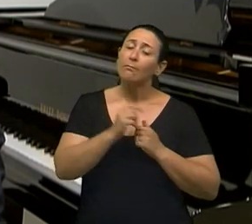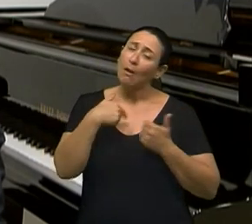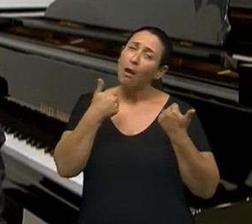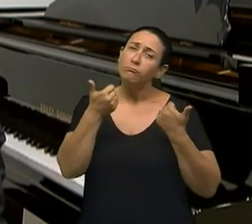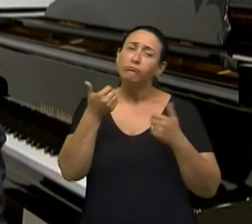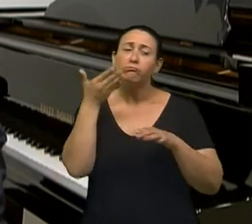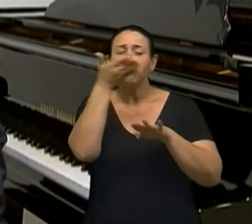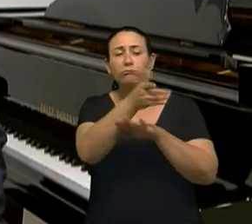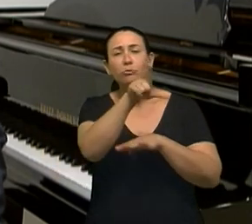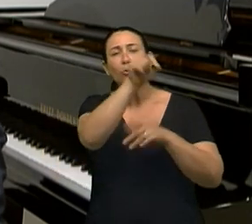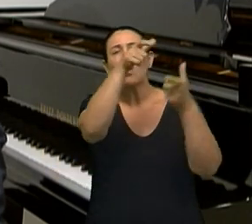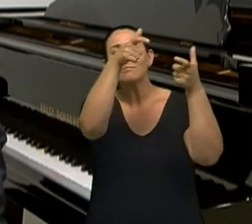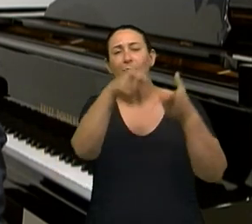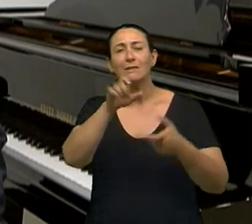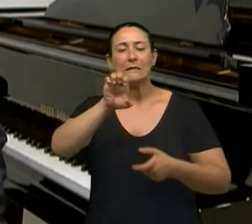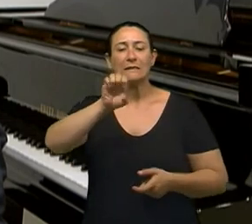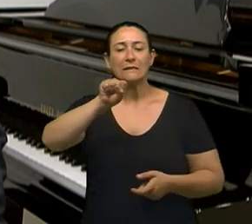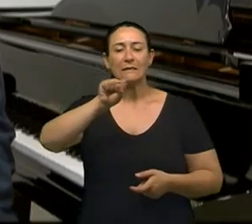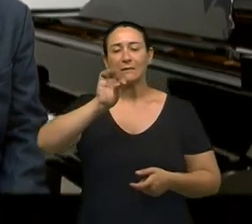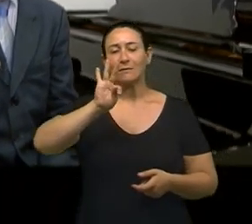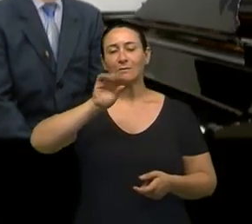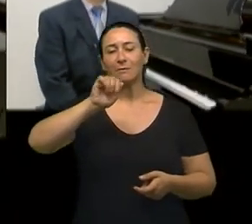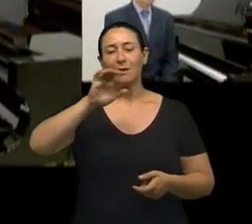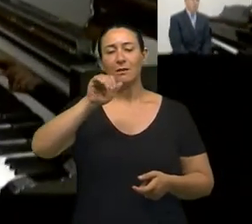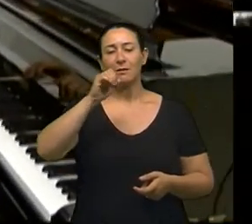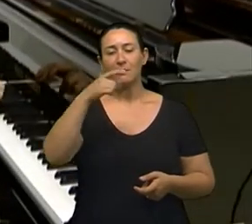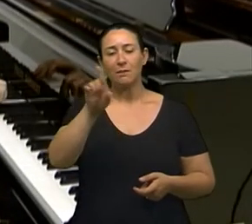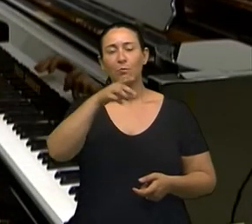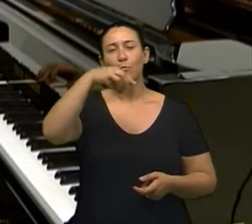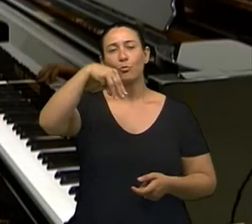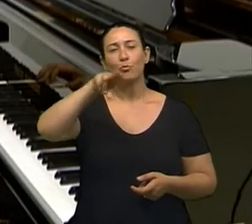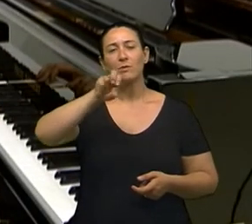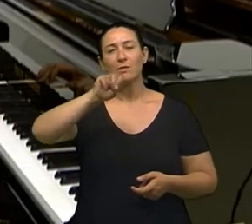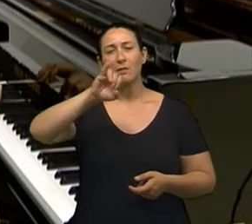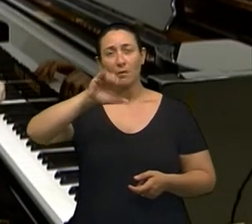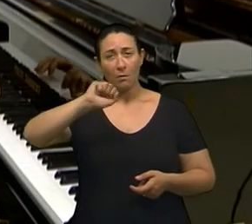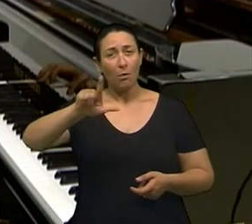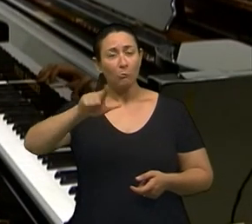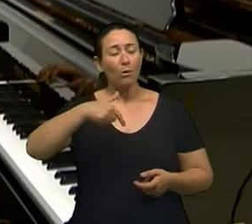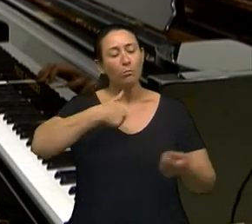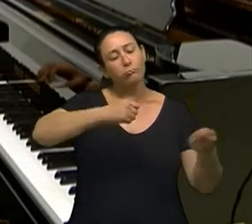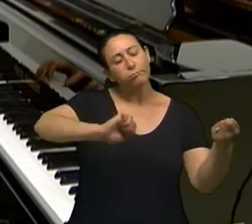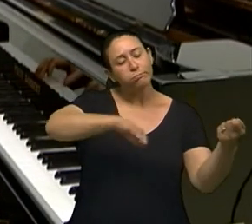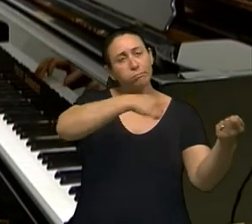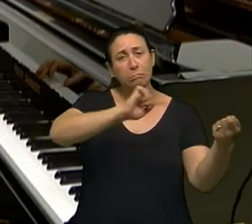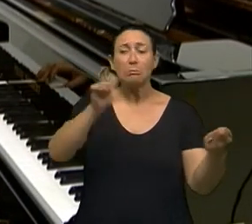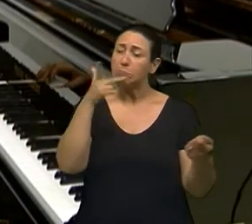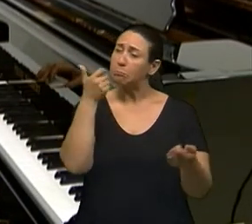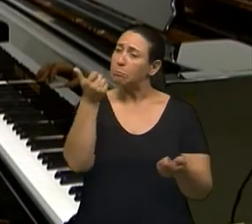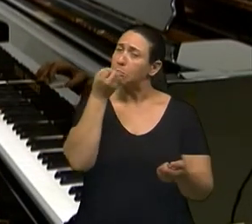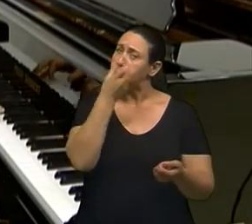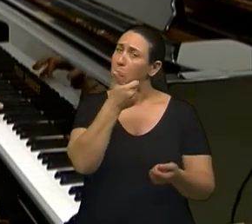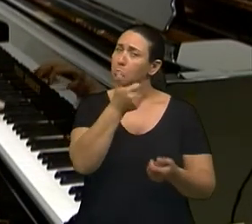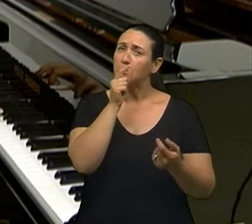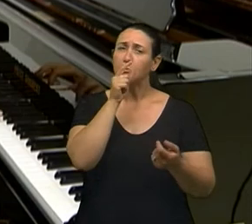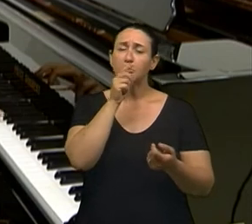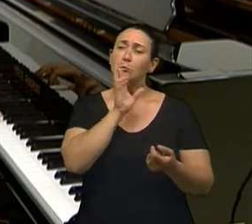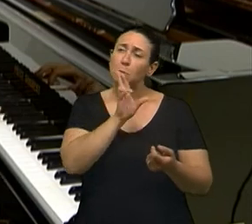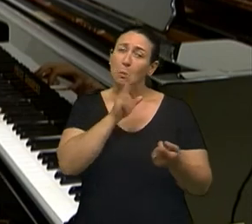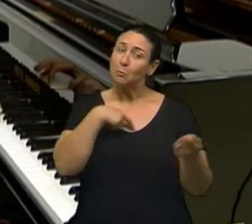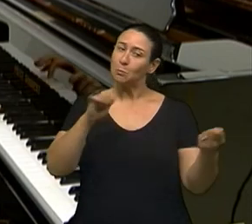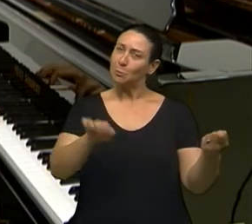onde eu obtive bons resultados. E meu objetivo é uma